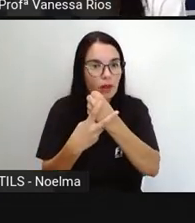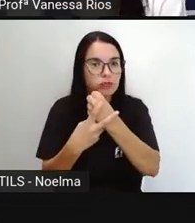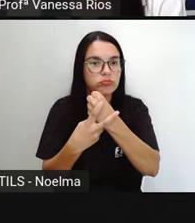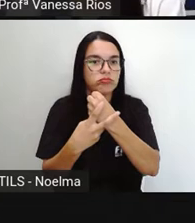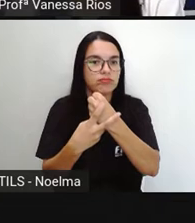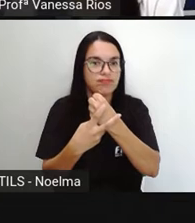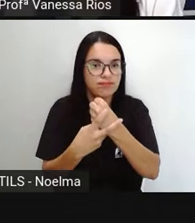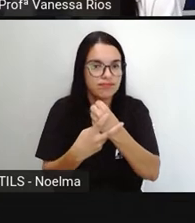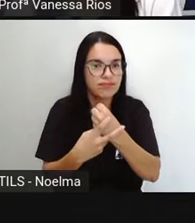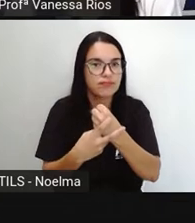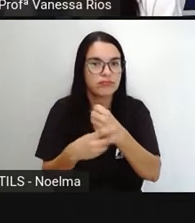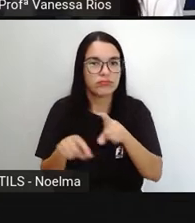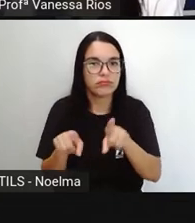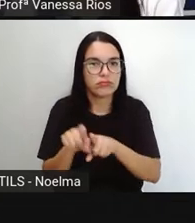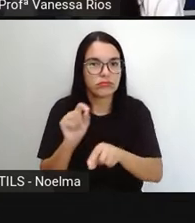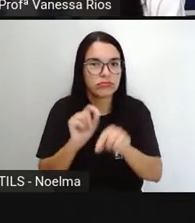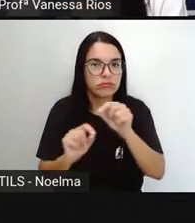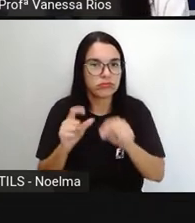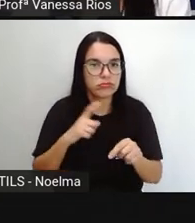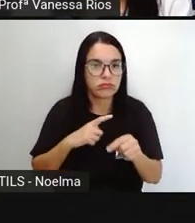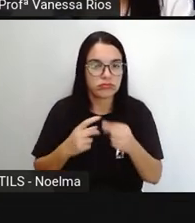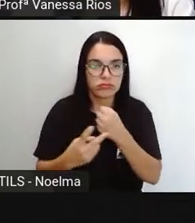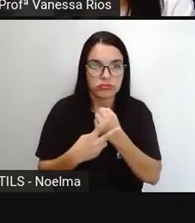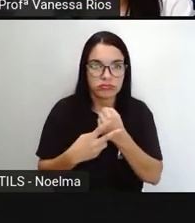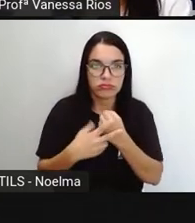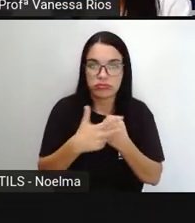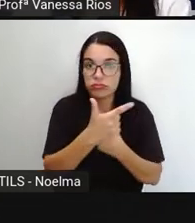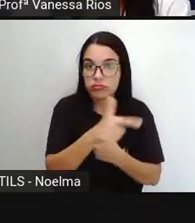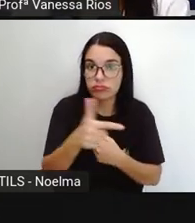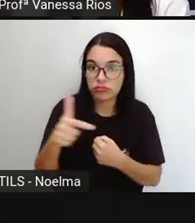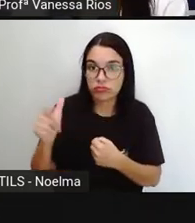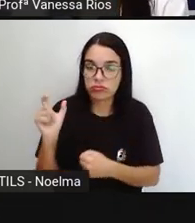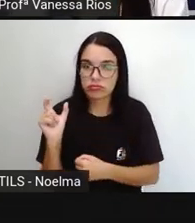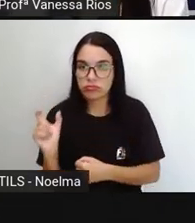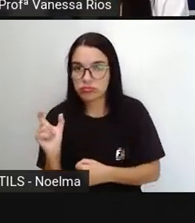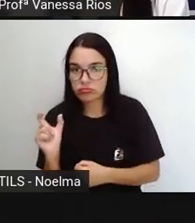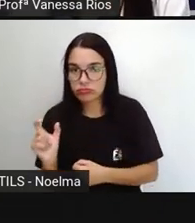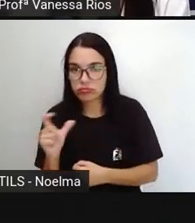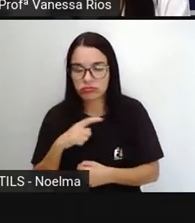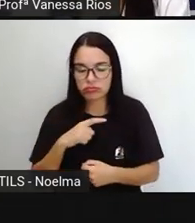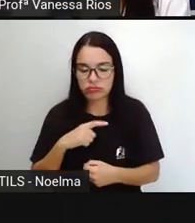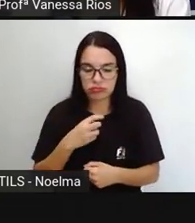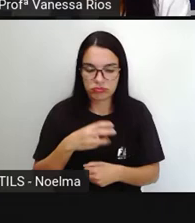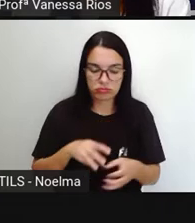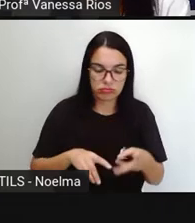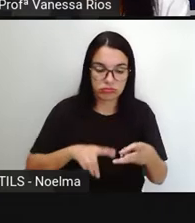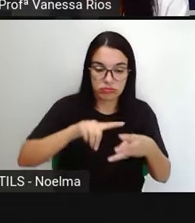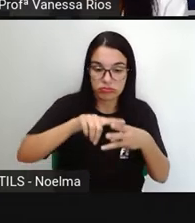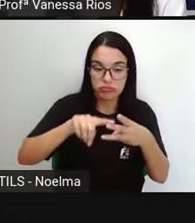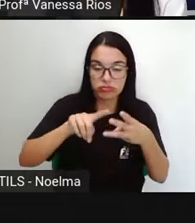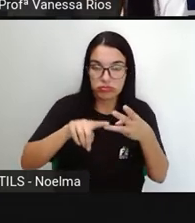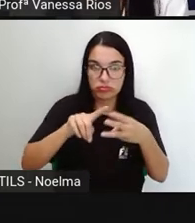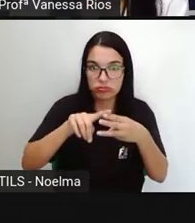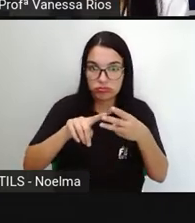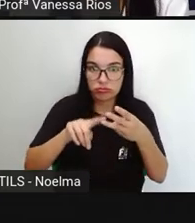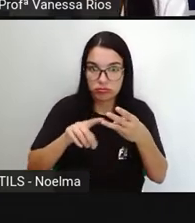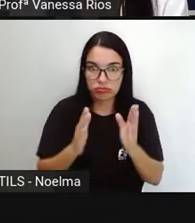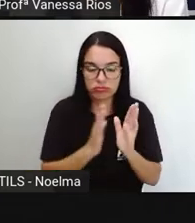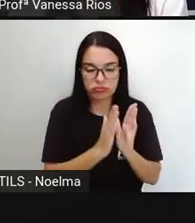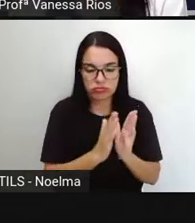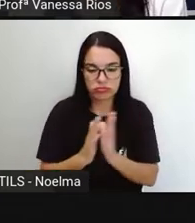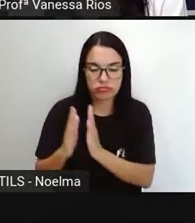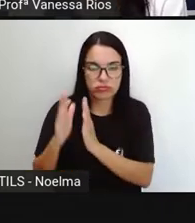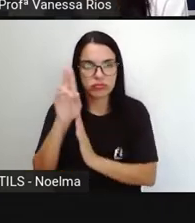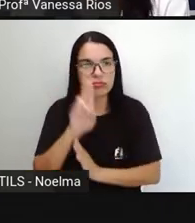composição de outras palavras. Mas quando a gente observa o verbo, a gente já lembra aí das terminações, do quanto as